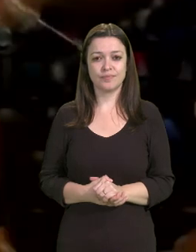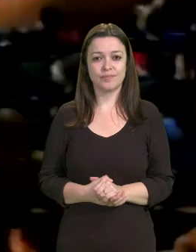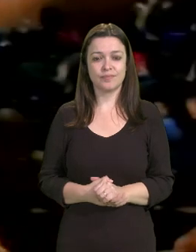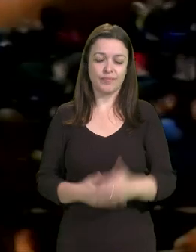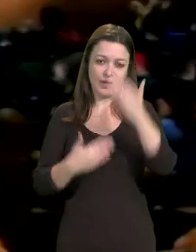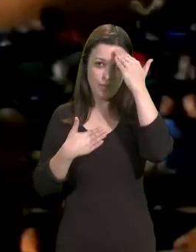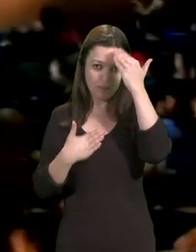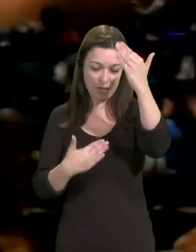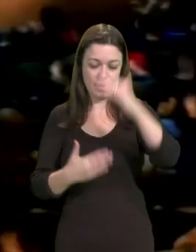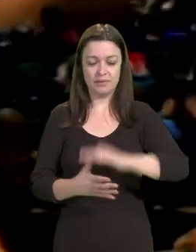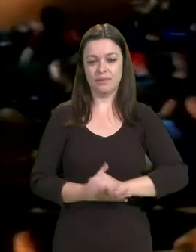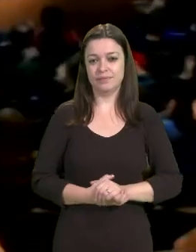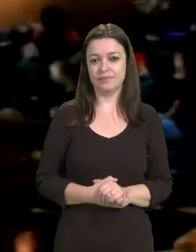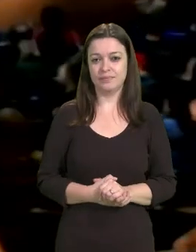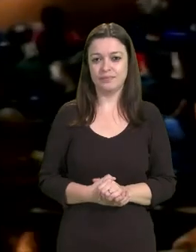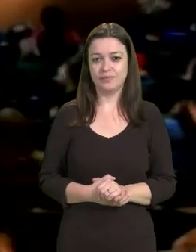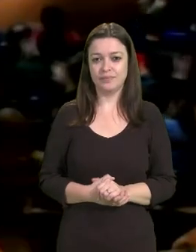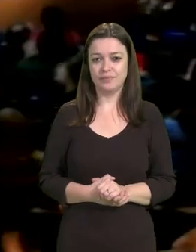Obrigada a todos.